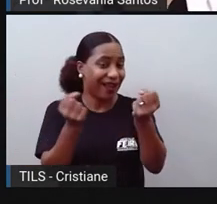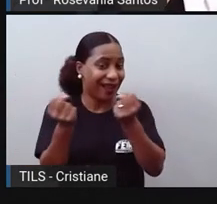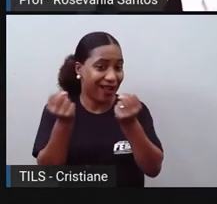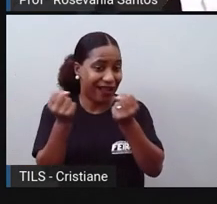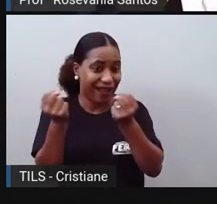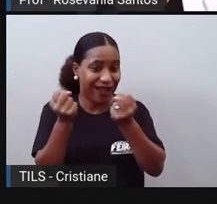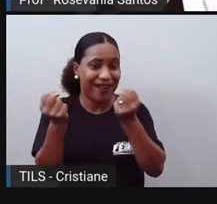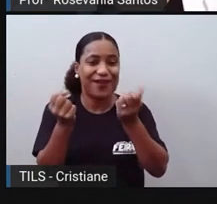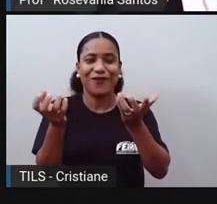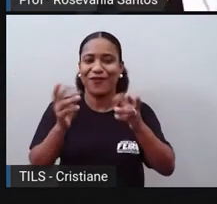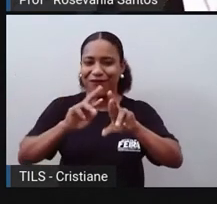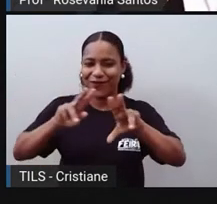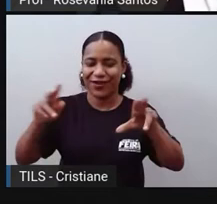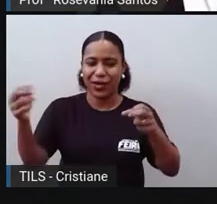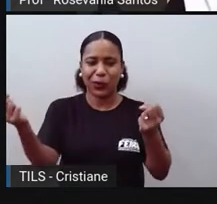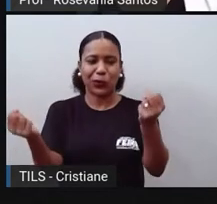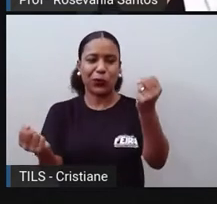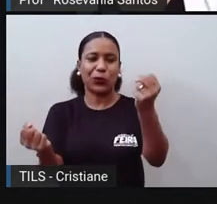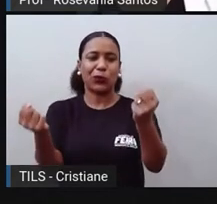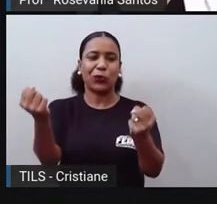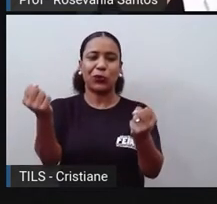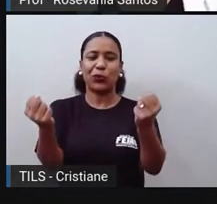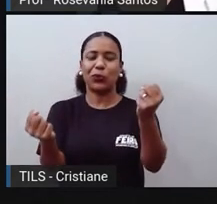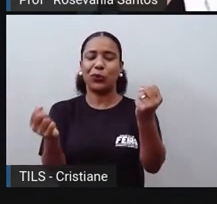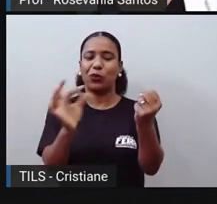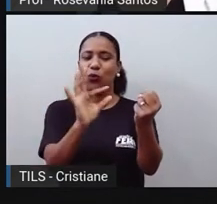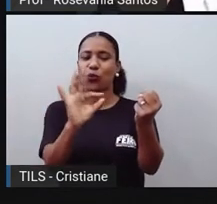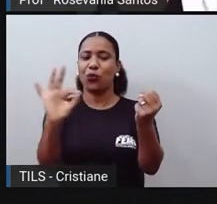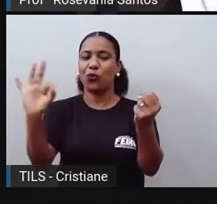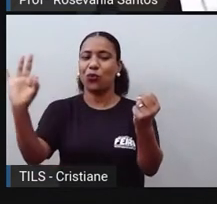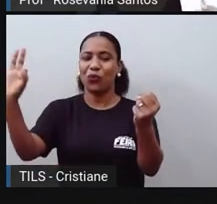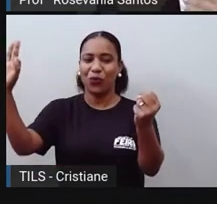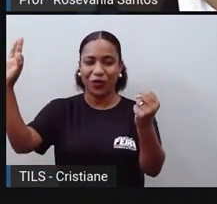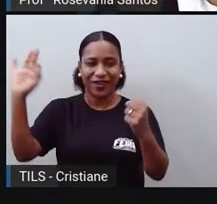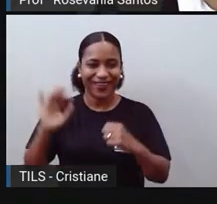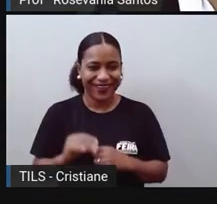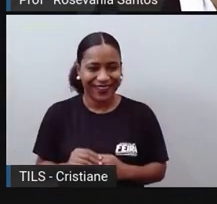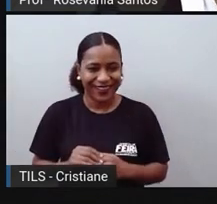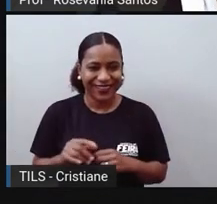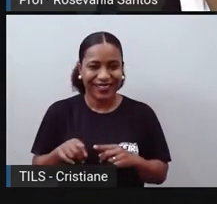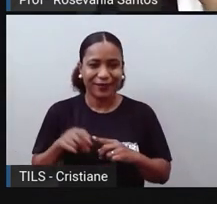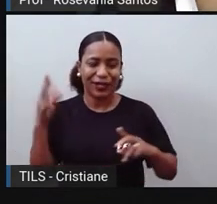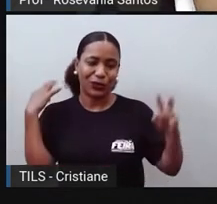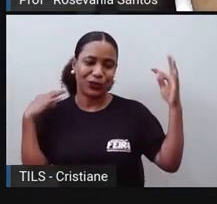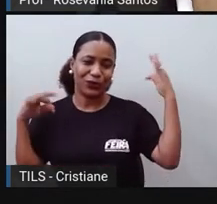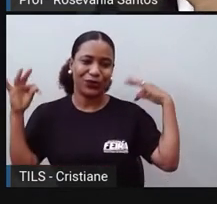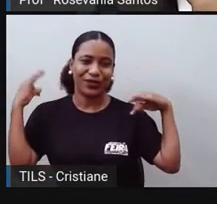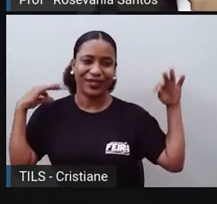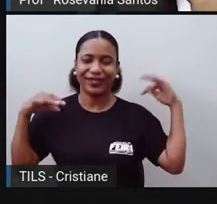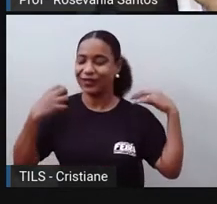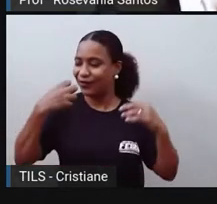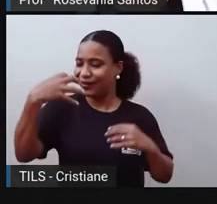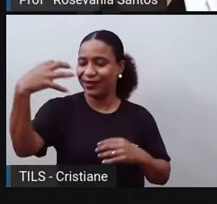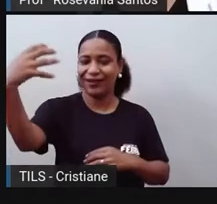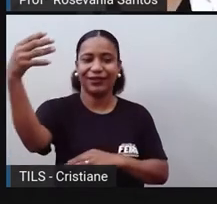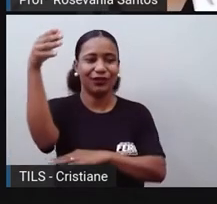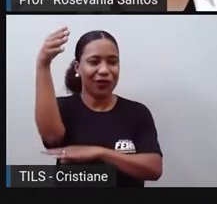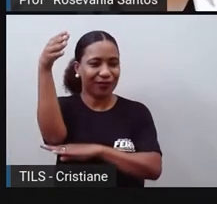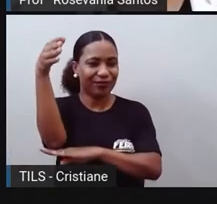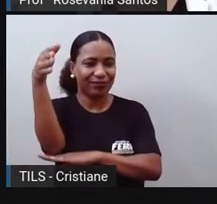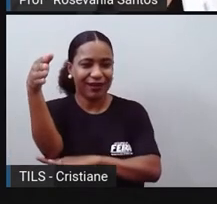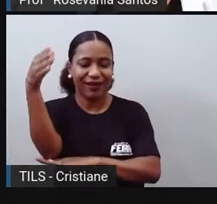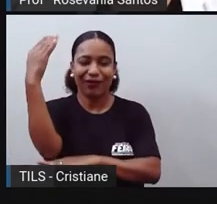bonitos, mais chiques, aqui as nossas viagens, a questão dos hotéis, os locais